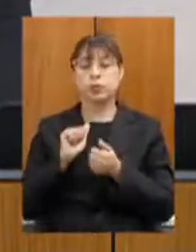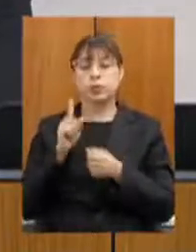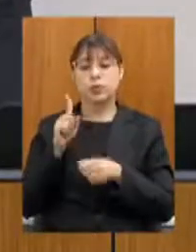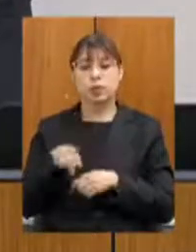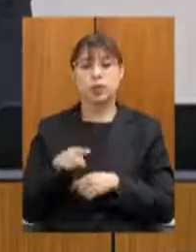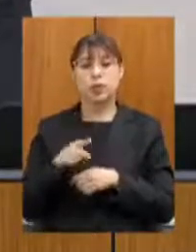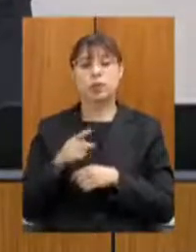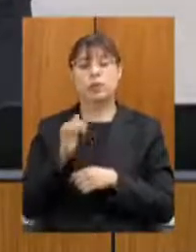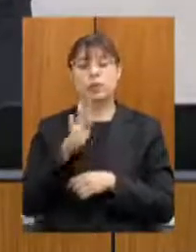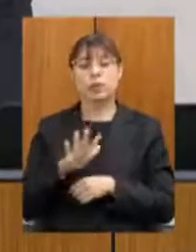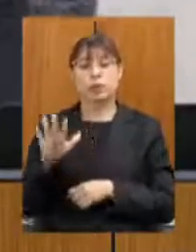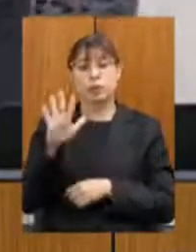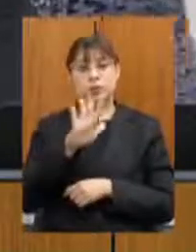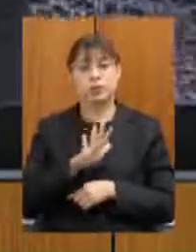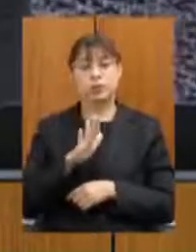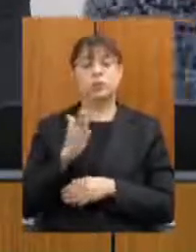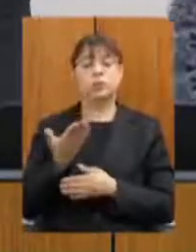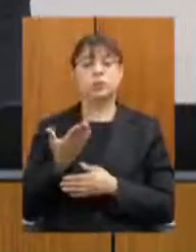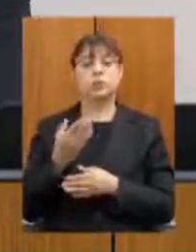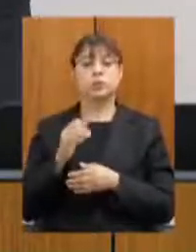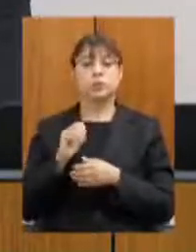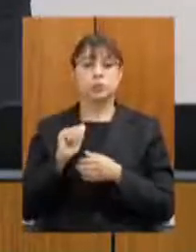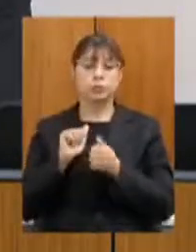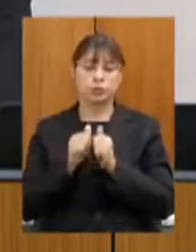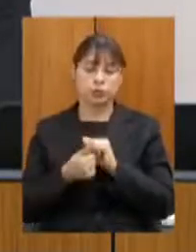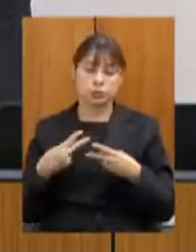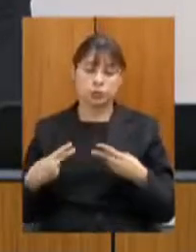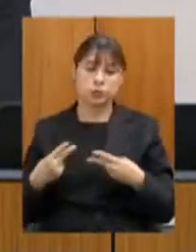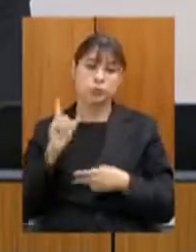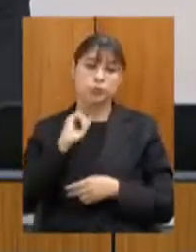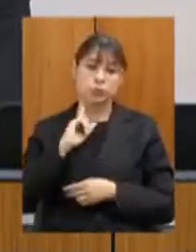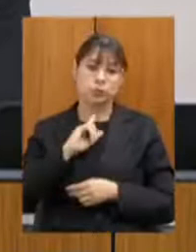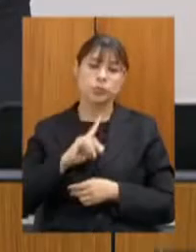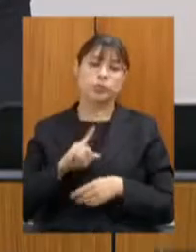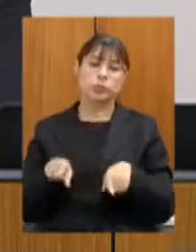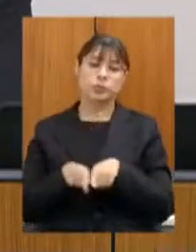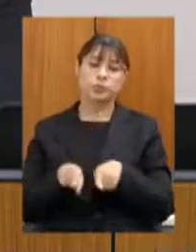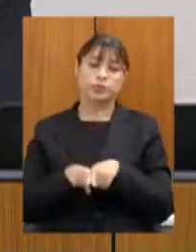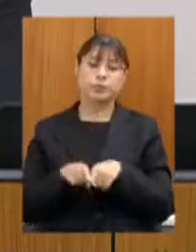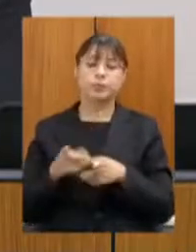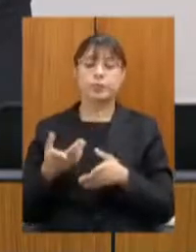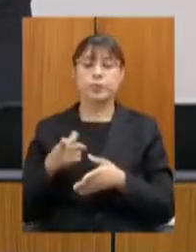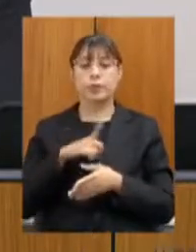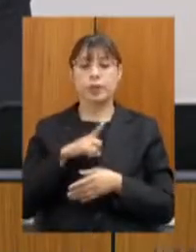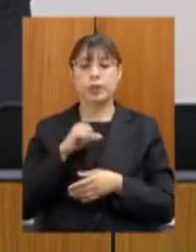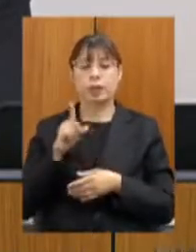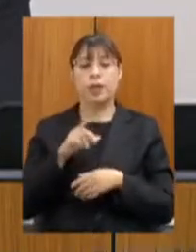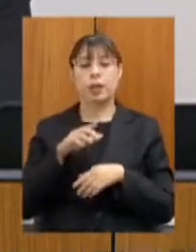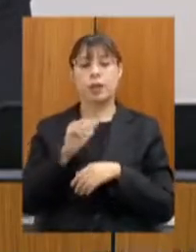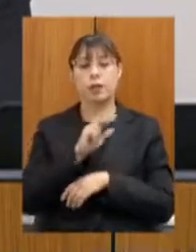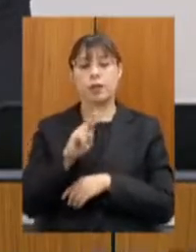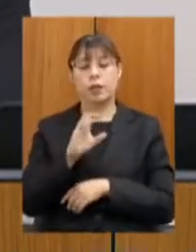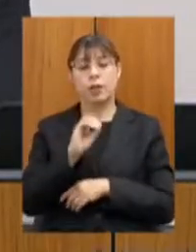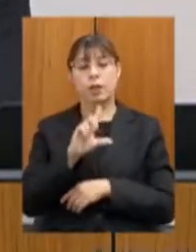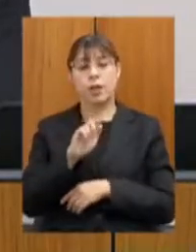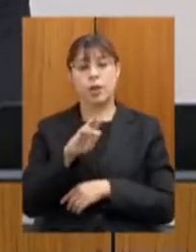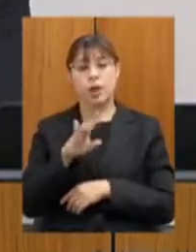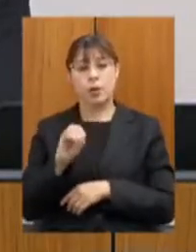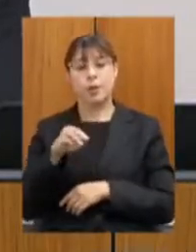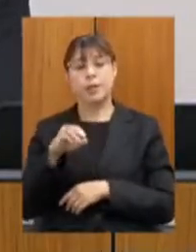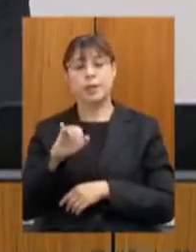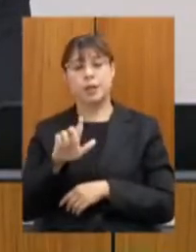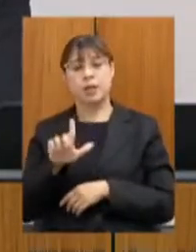e a cobrança de água e luz do prédio das Federações Esportivas localizadas na Avenida Olegário Marcial em Belo Horizonte enquanto estiver